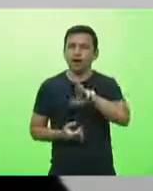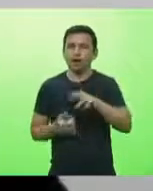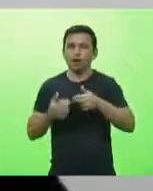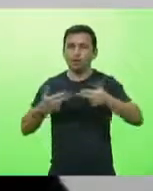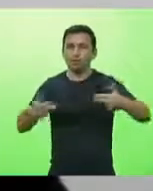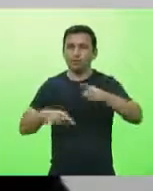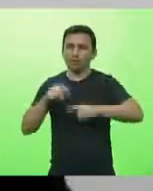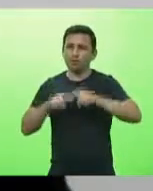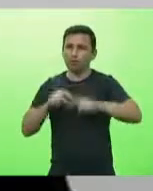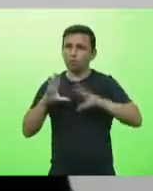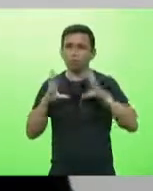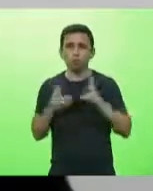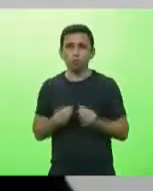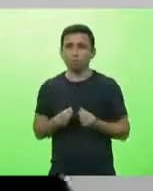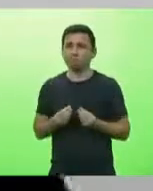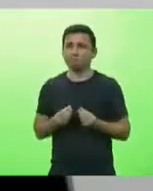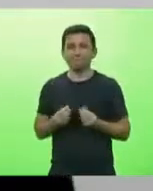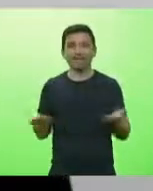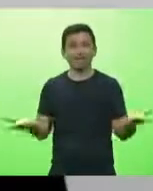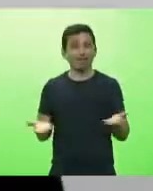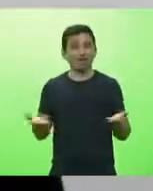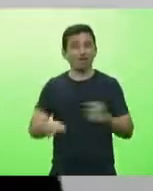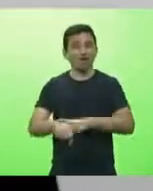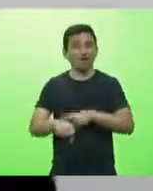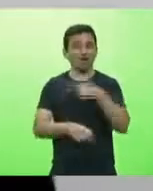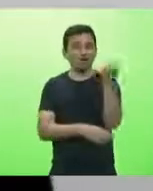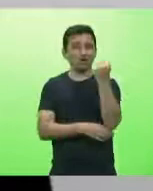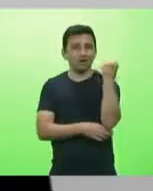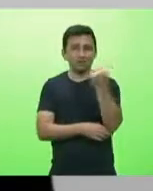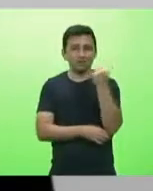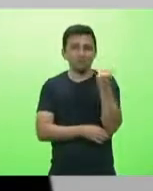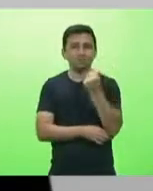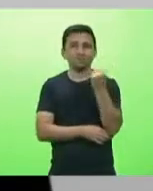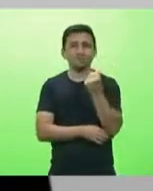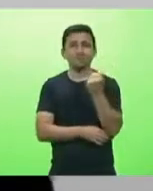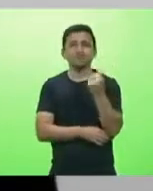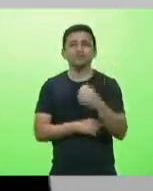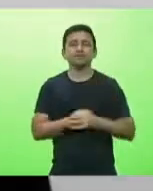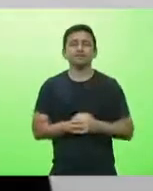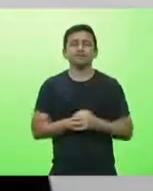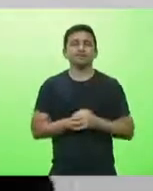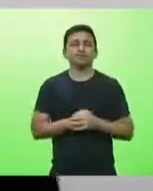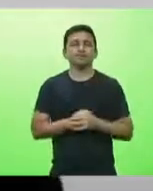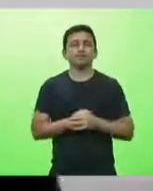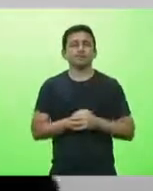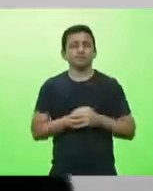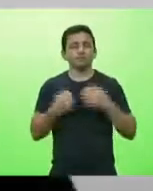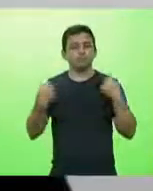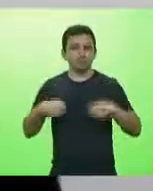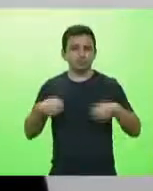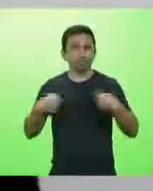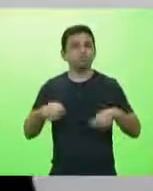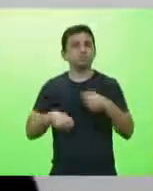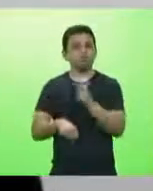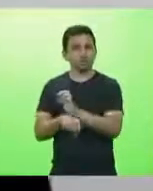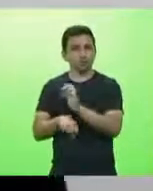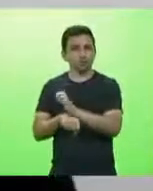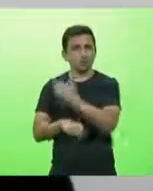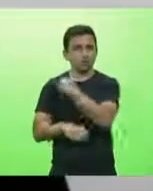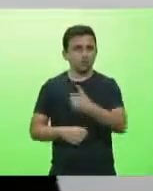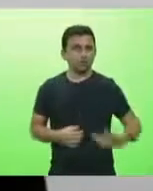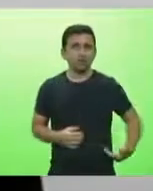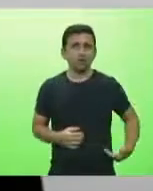nós vivemos realmente um momento gravíssimo então nesse aspecto também é preciso que o estado imediatamente